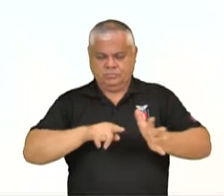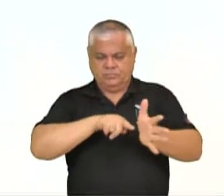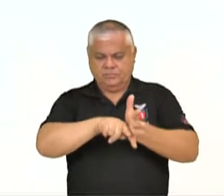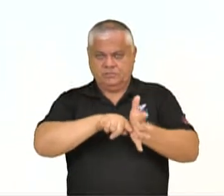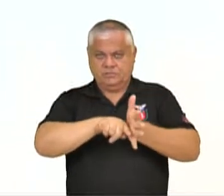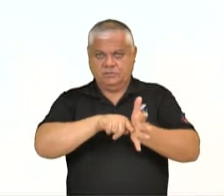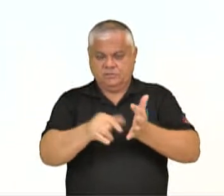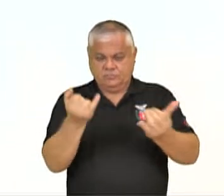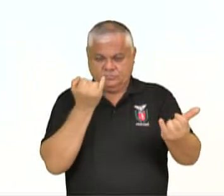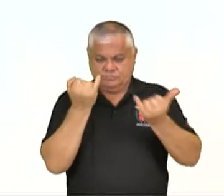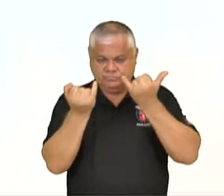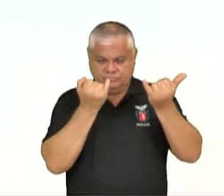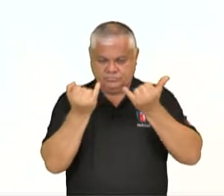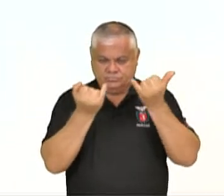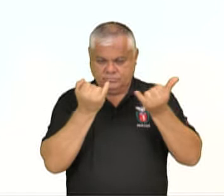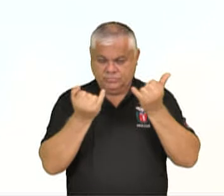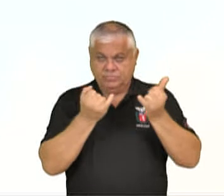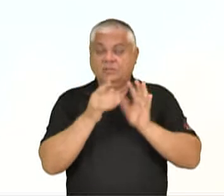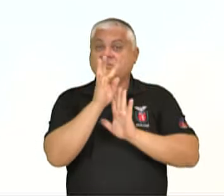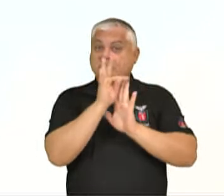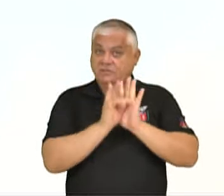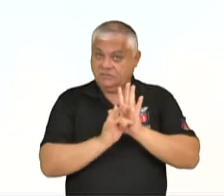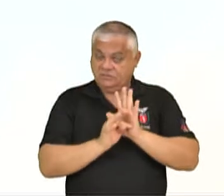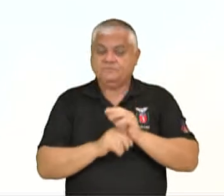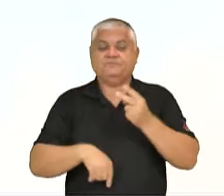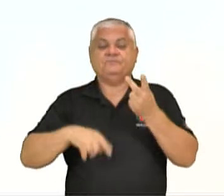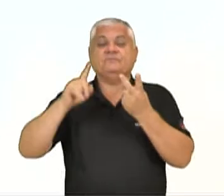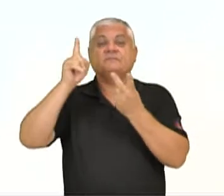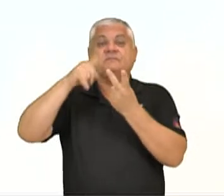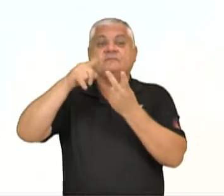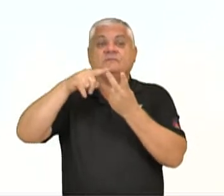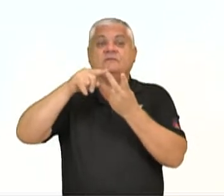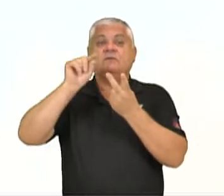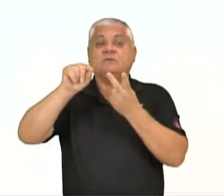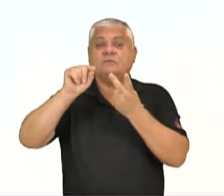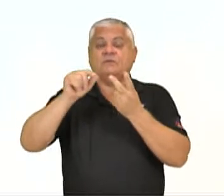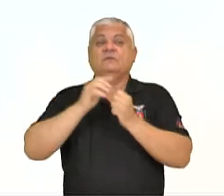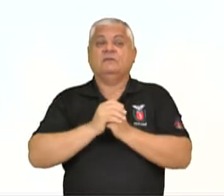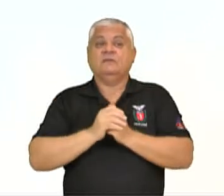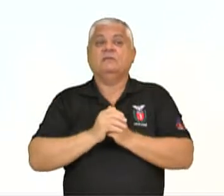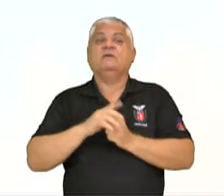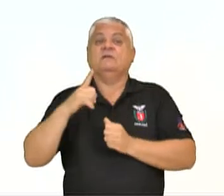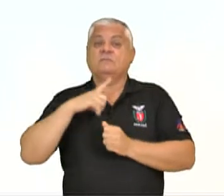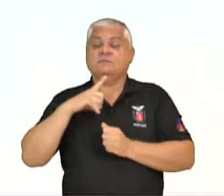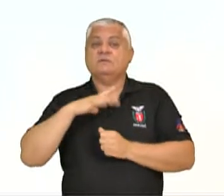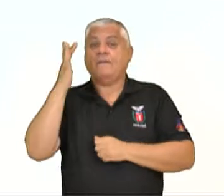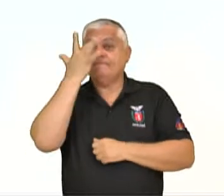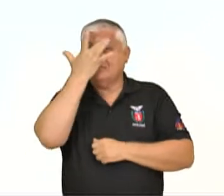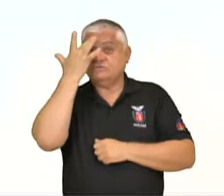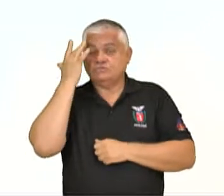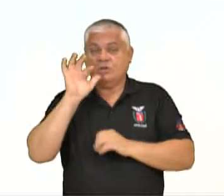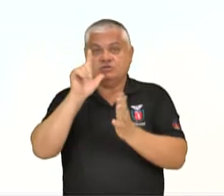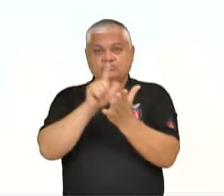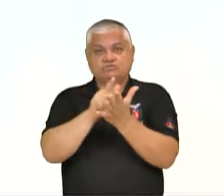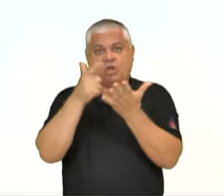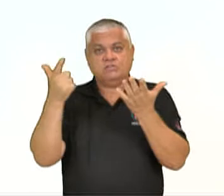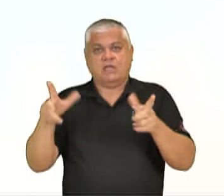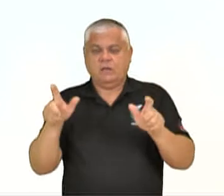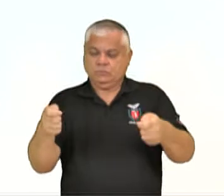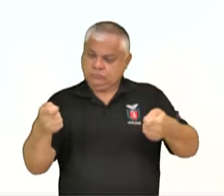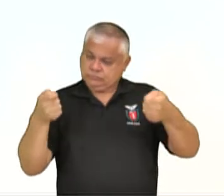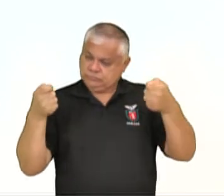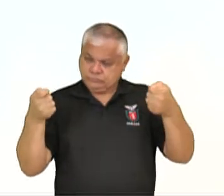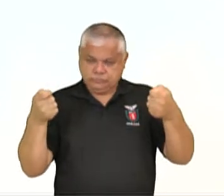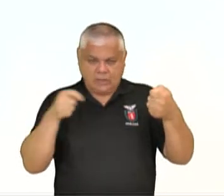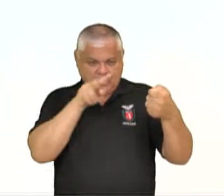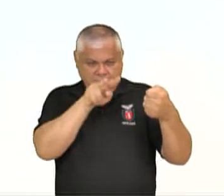informações, um texto informativo. Na segunda imagem temos a presença ali de uma pessoa lendo um jornal, um material